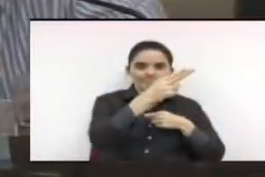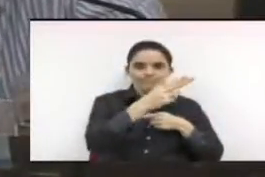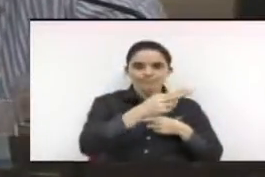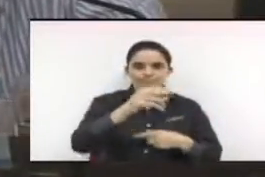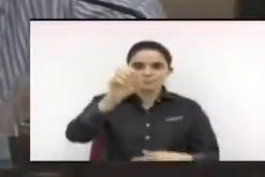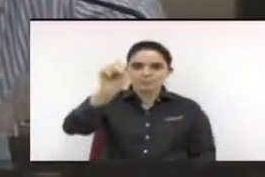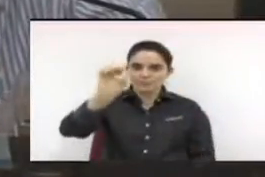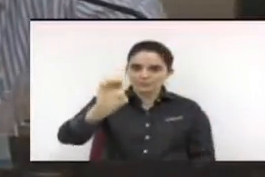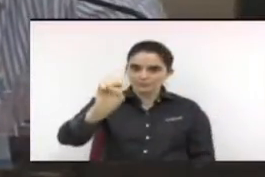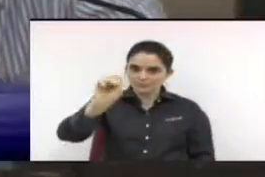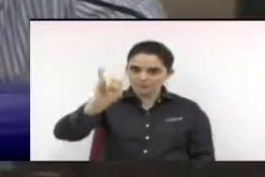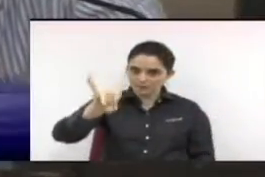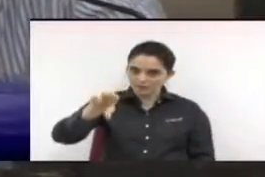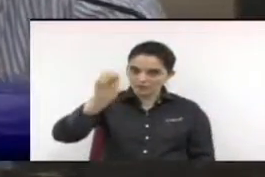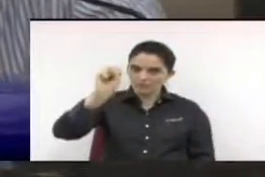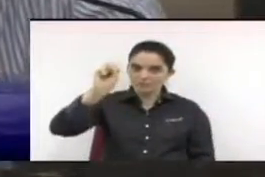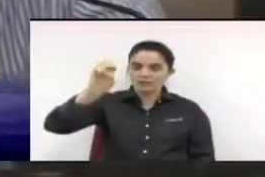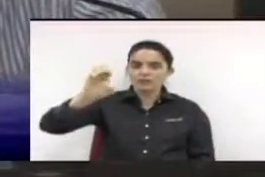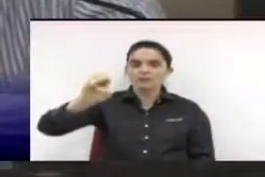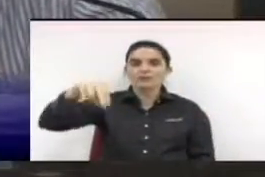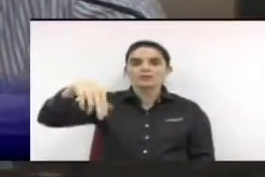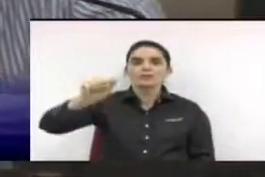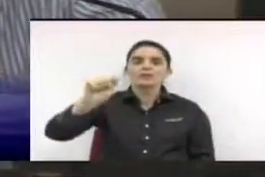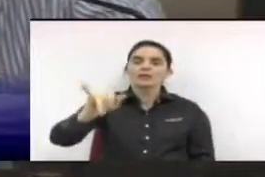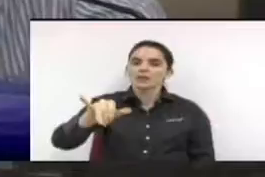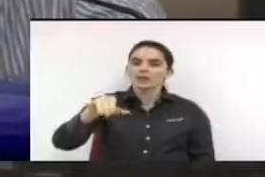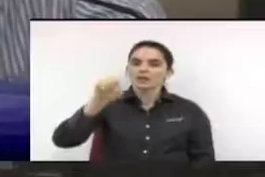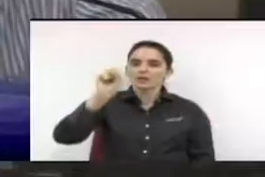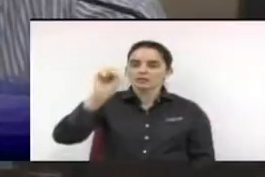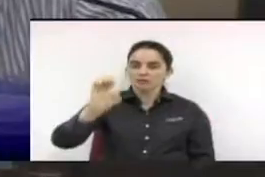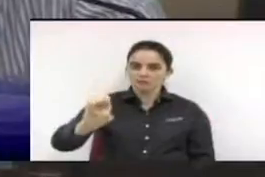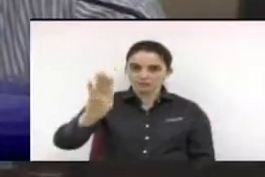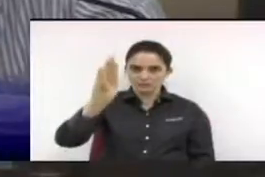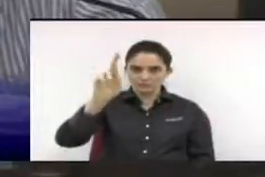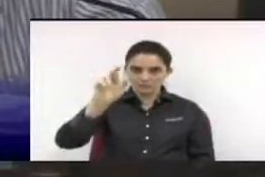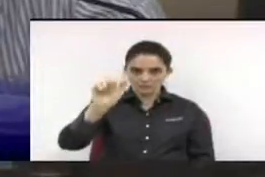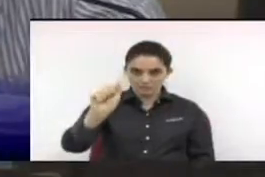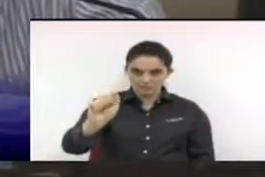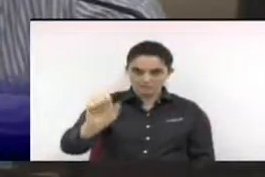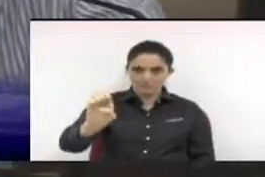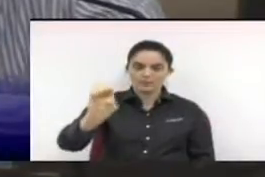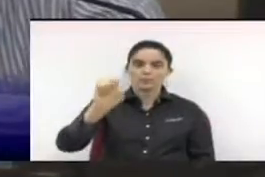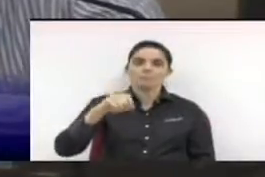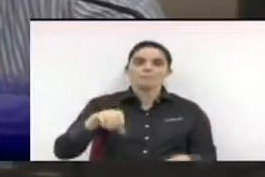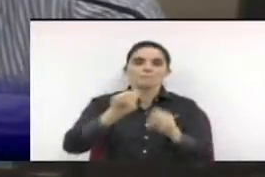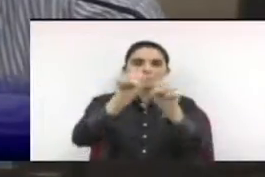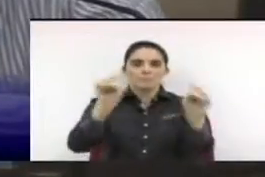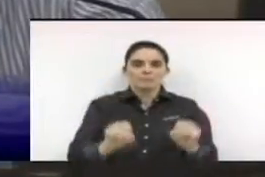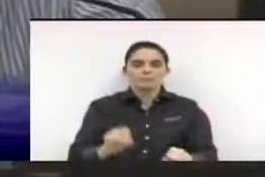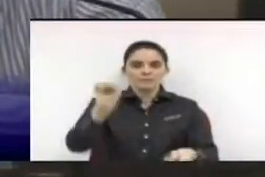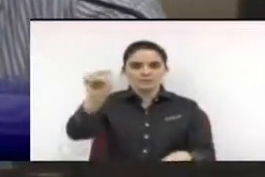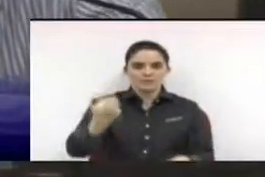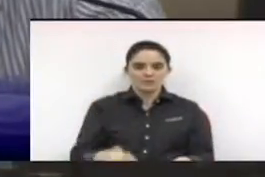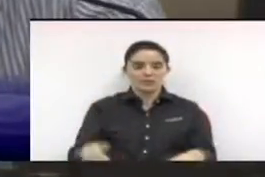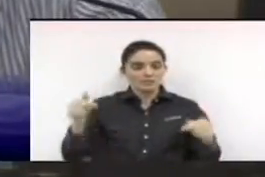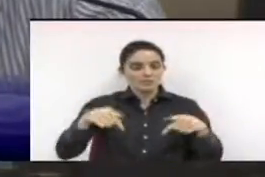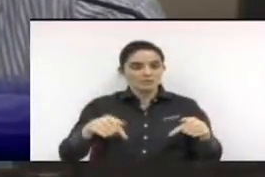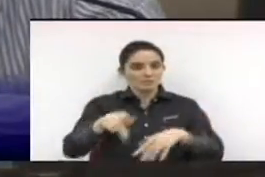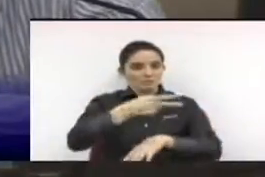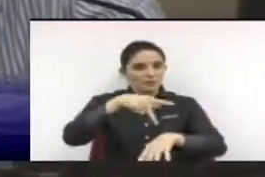Sebrae e SESI. Considerando que a crise econômica pela qual o nosso país vem passando